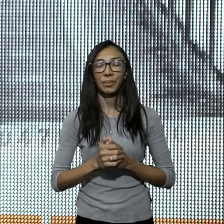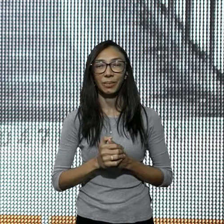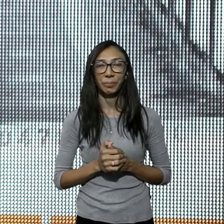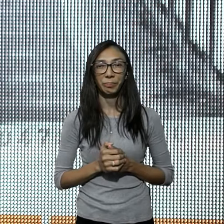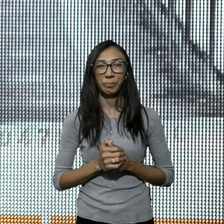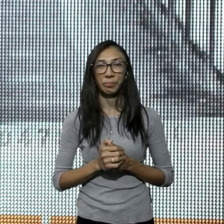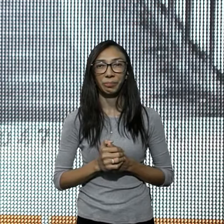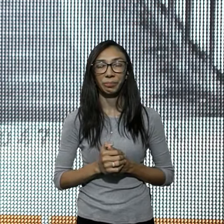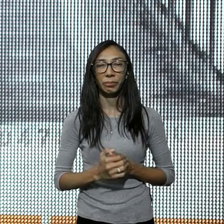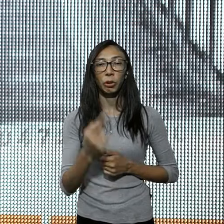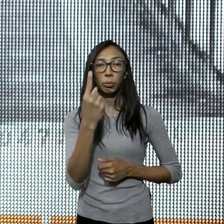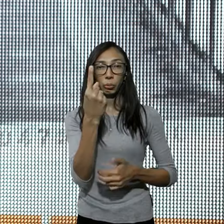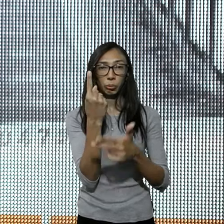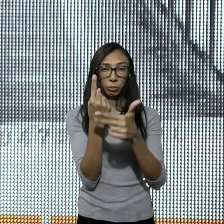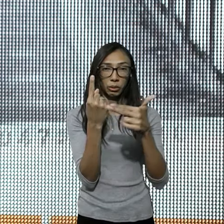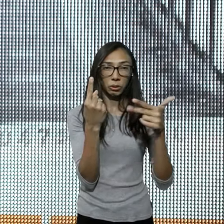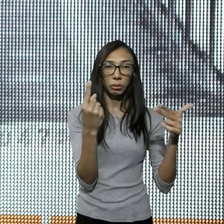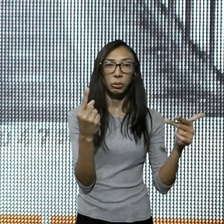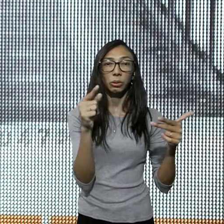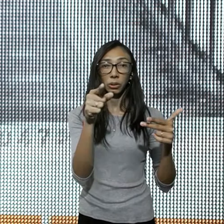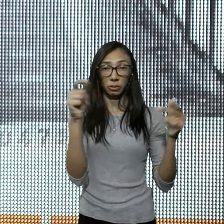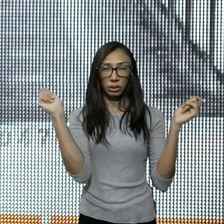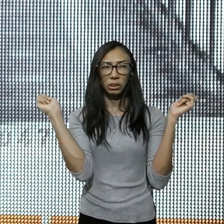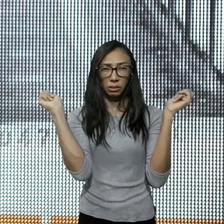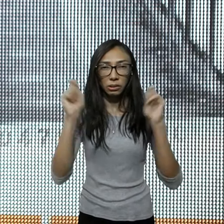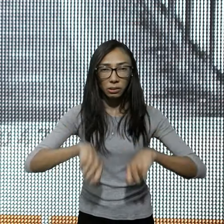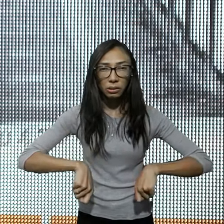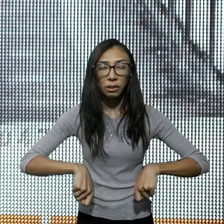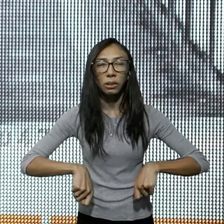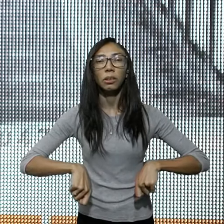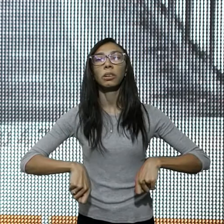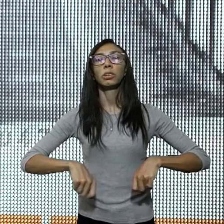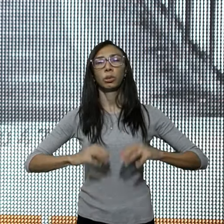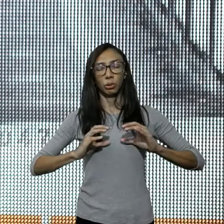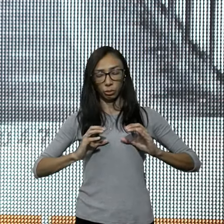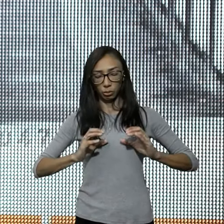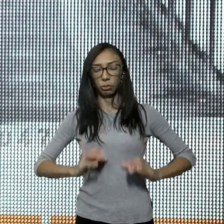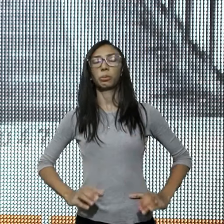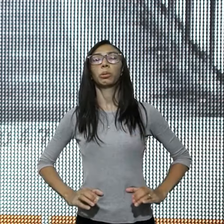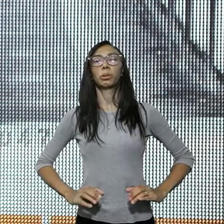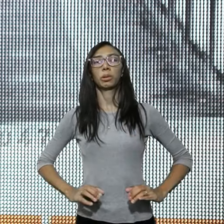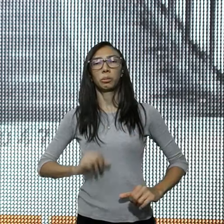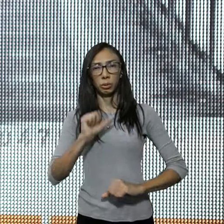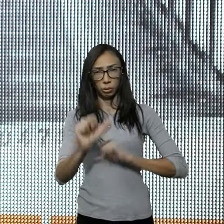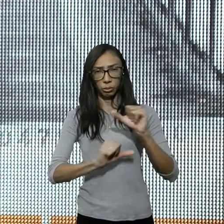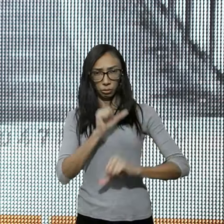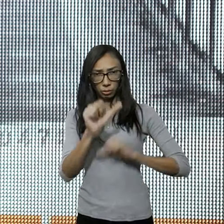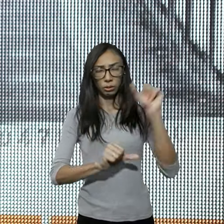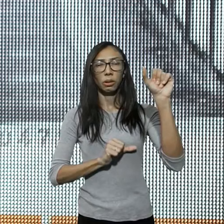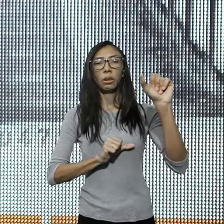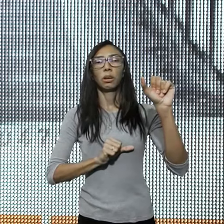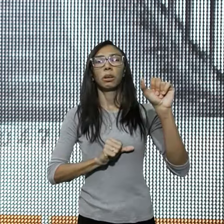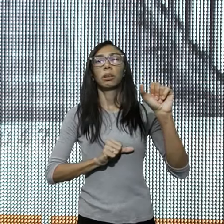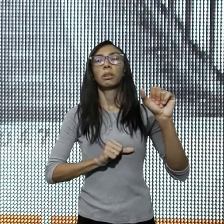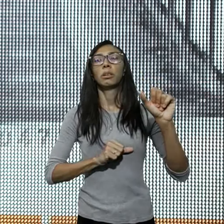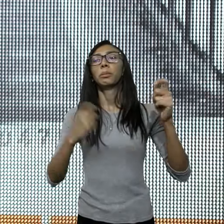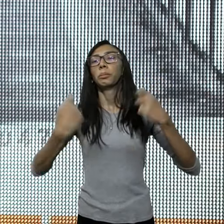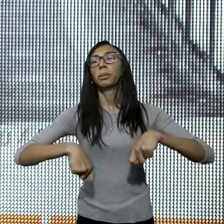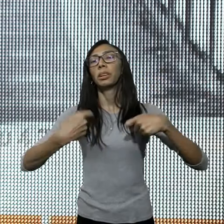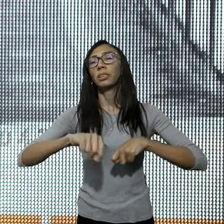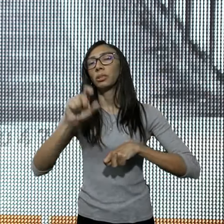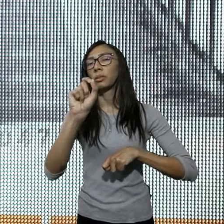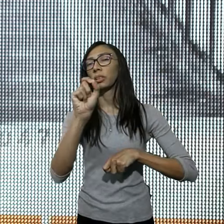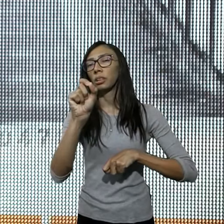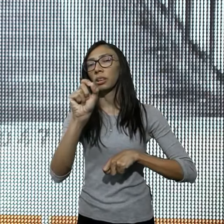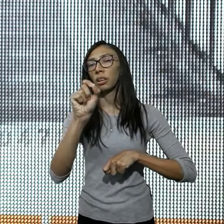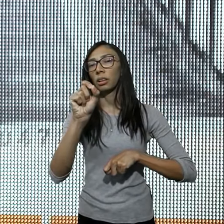a primeira coisa, que você precisa, a primeira atitude, que você precisa tomar, para sair da multidão, é preciso, querer